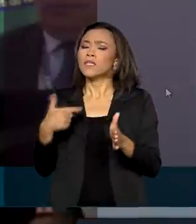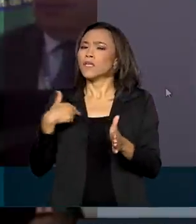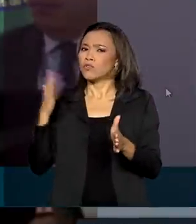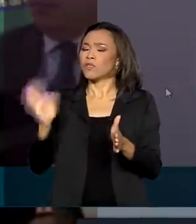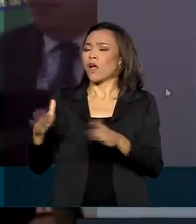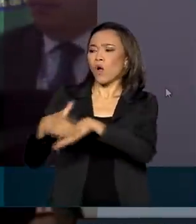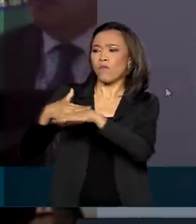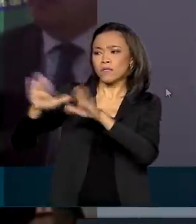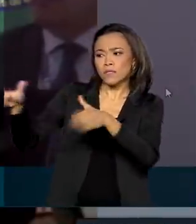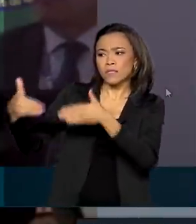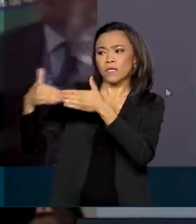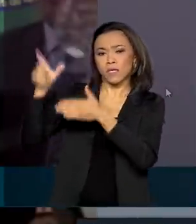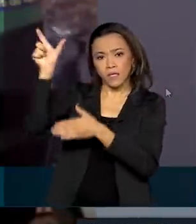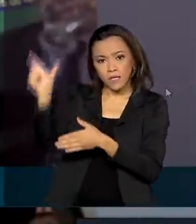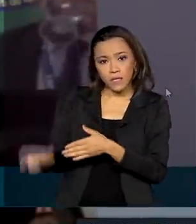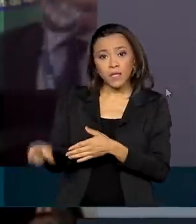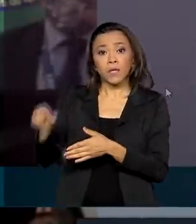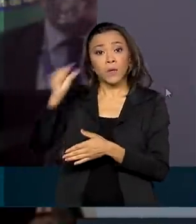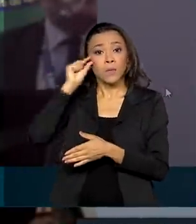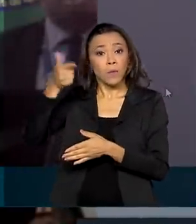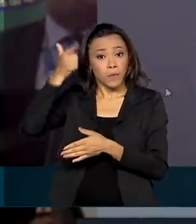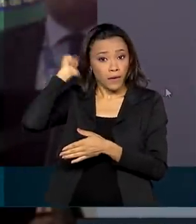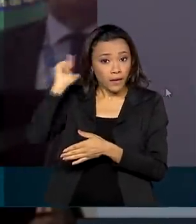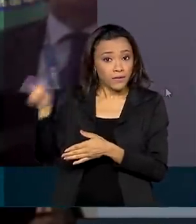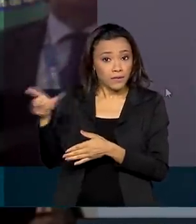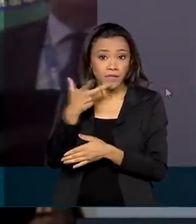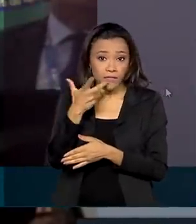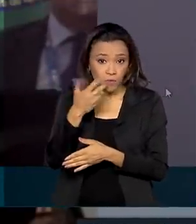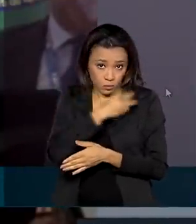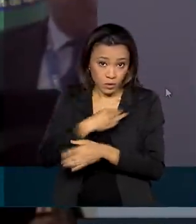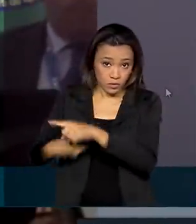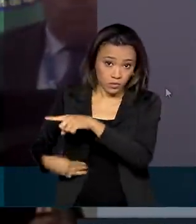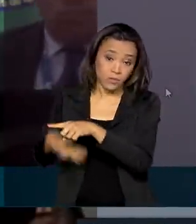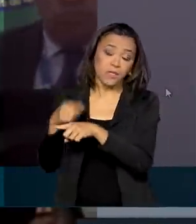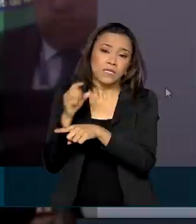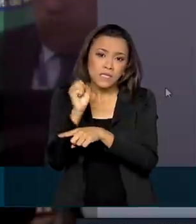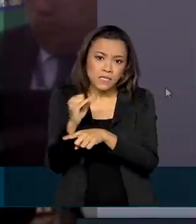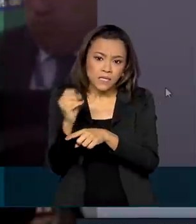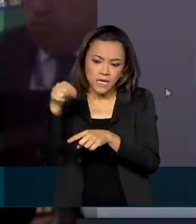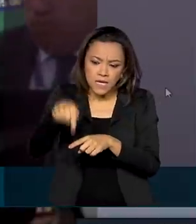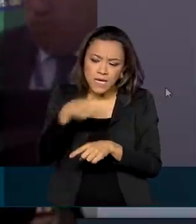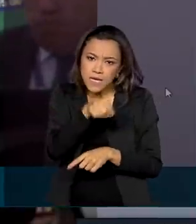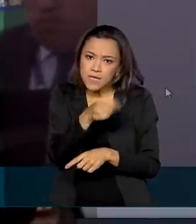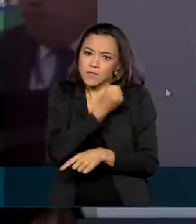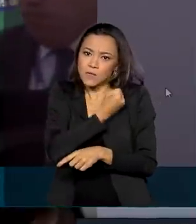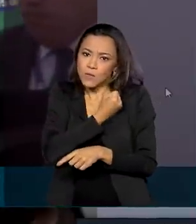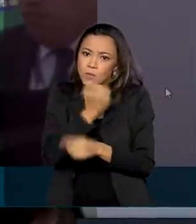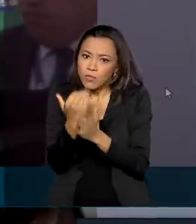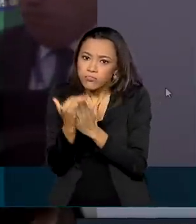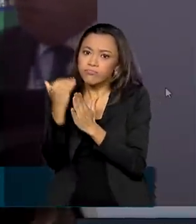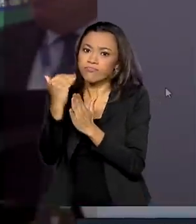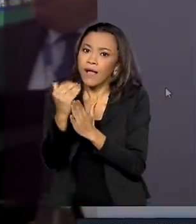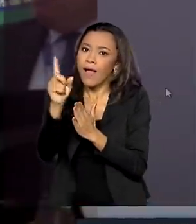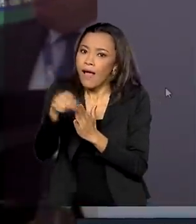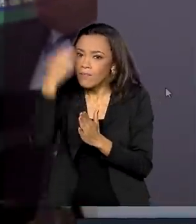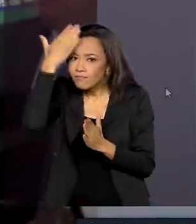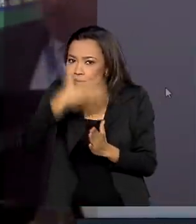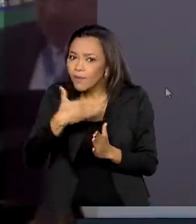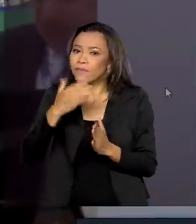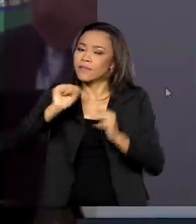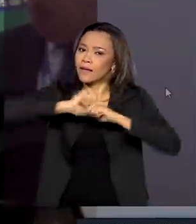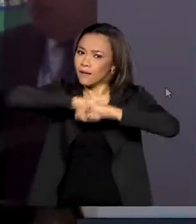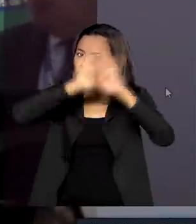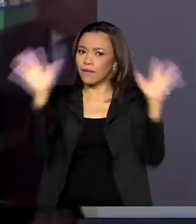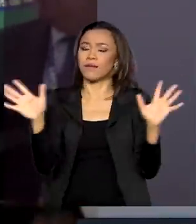Guedes, se esse número se aproximar agora, no corrente mês, do que aconteceu no mês passado, é um sinal mais do que